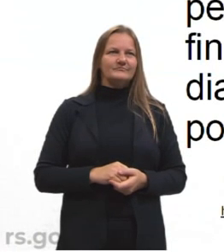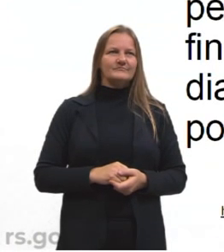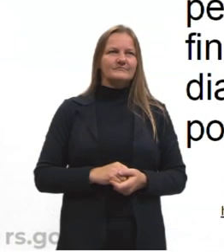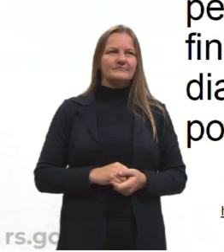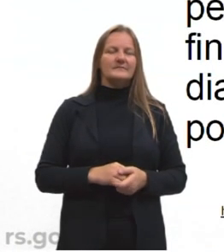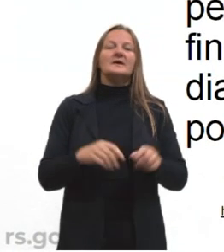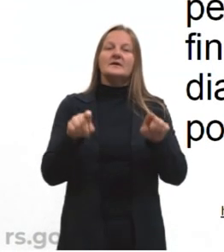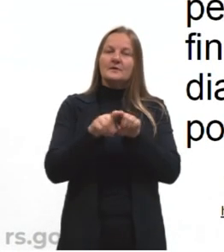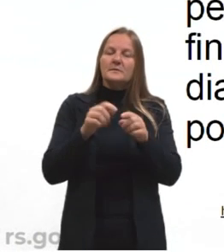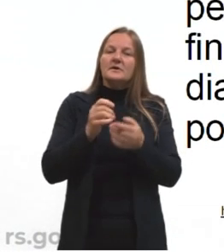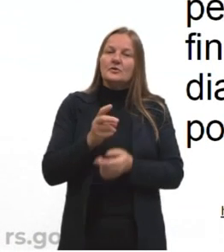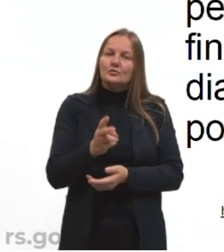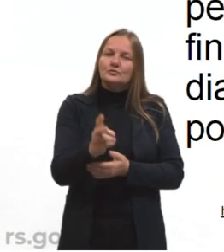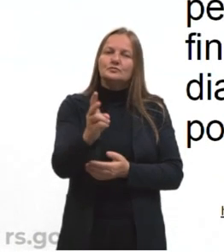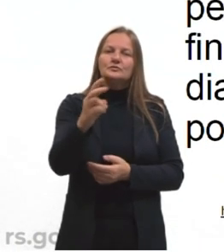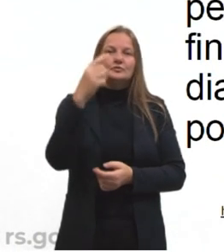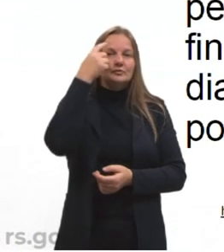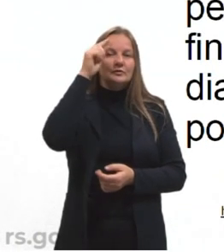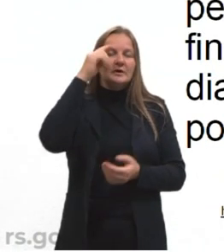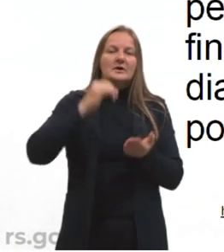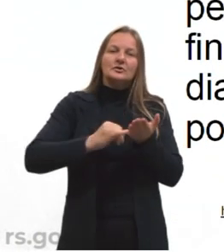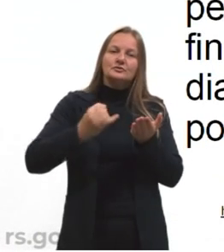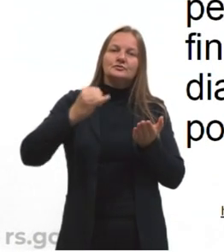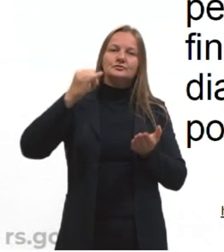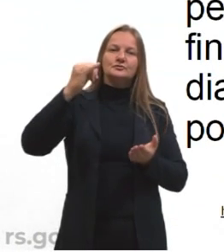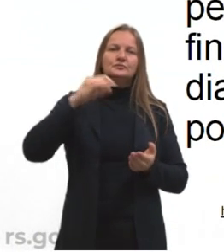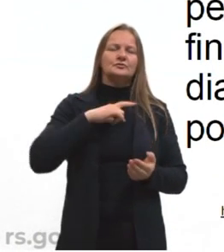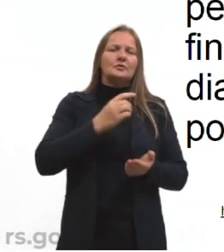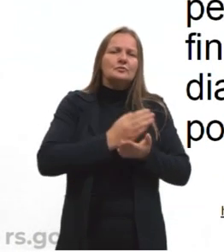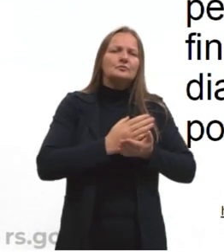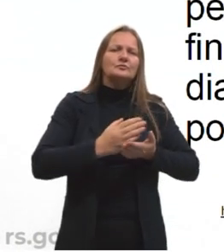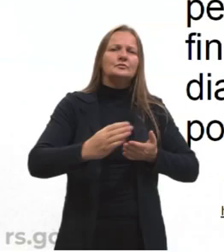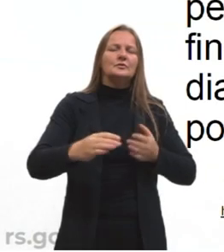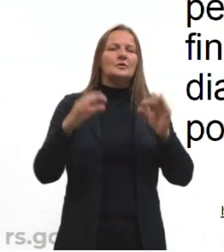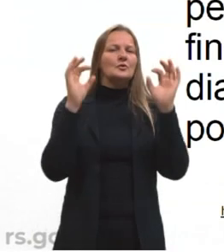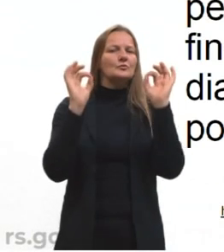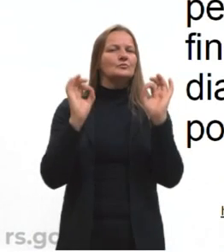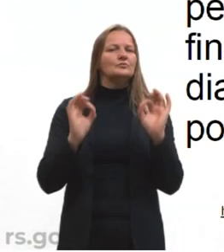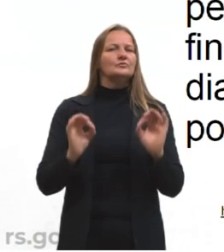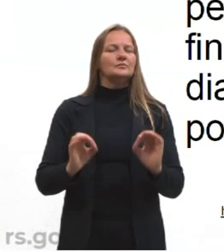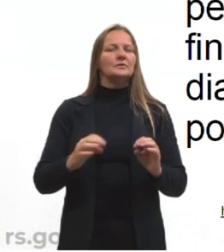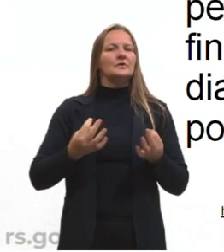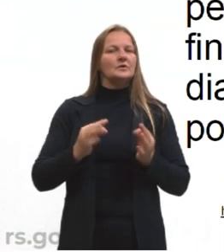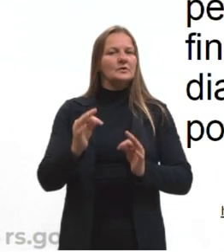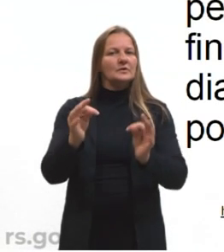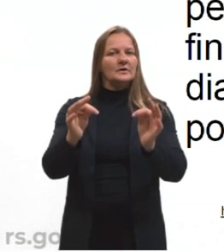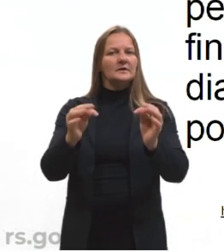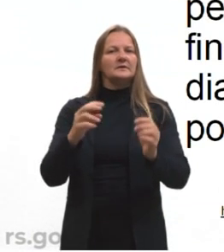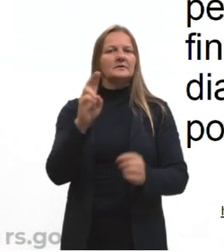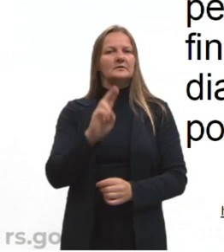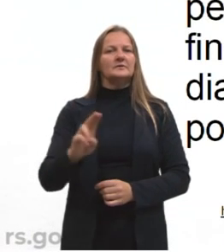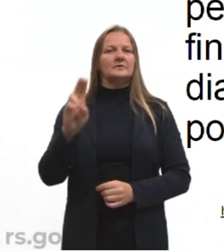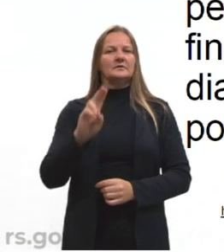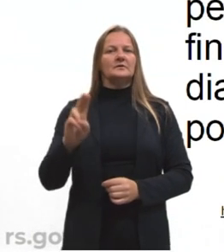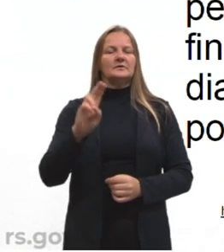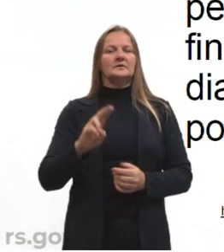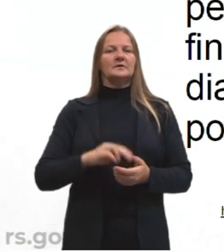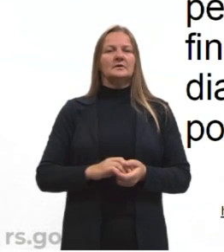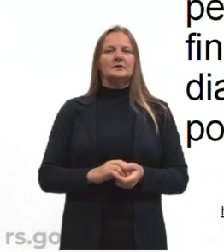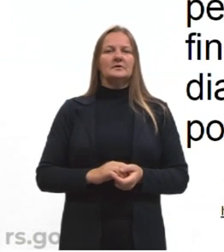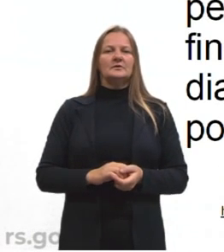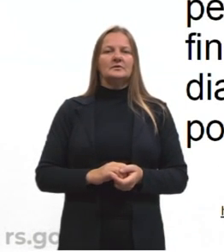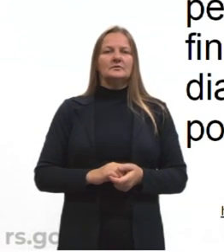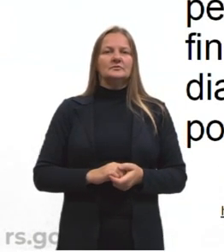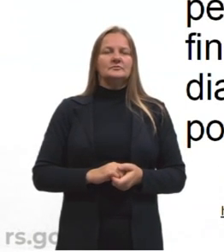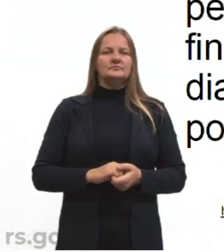Ainda continuando na ideia de juros, a partir do aperfeiçoamento das técnicas utilizadas em cálculos financeiros,